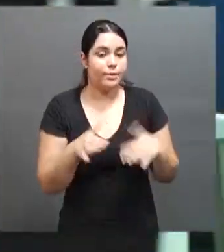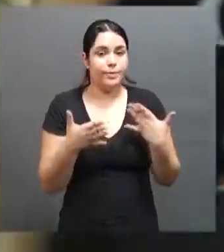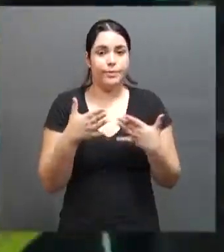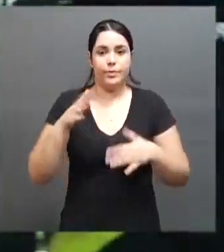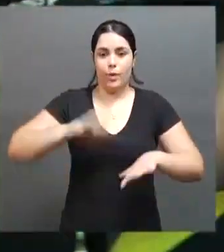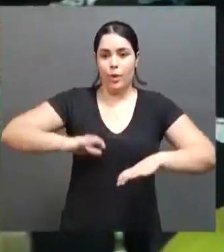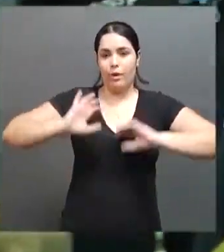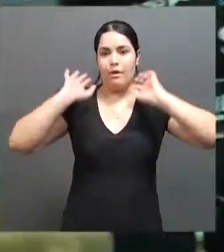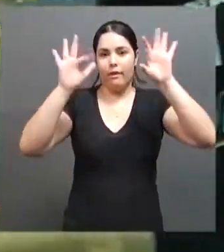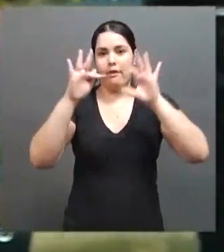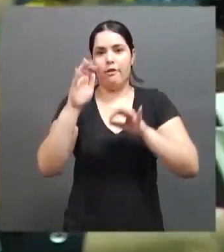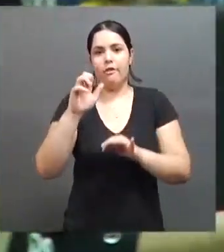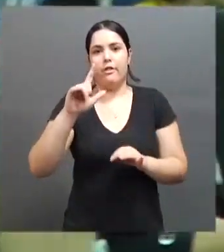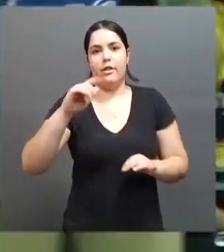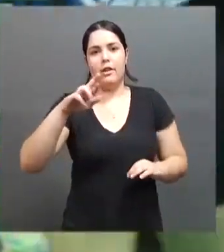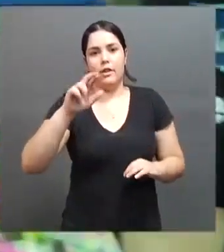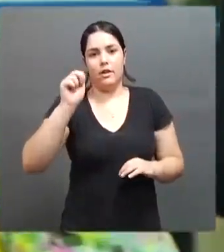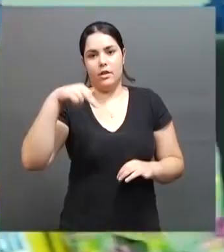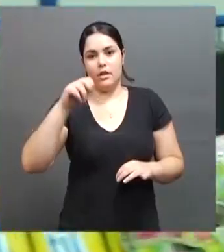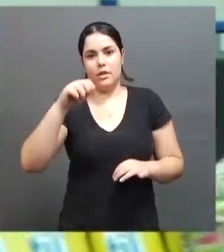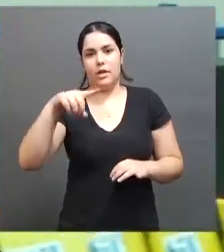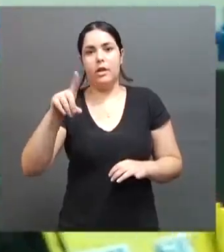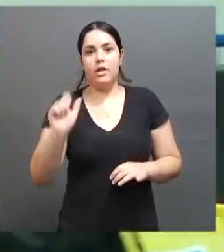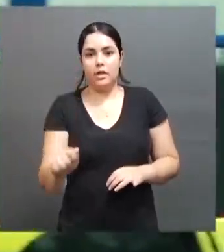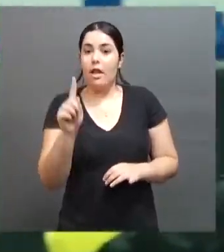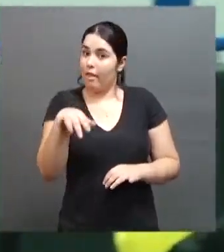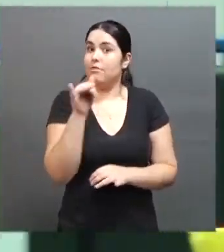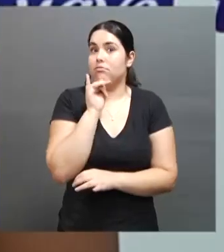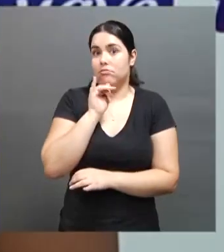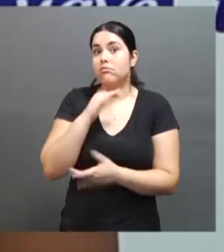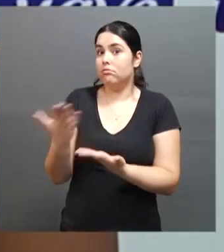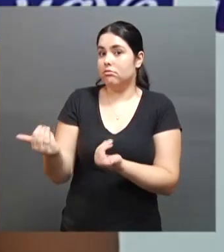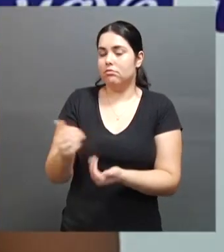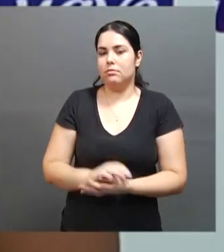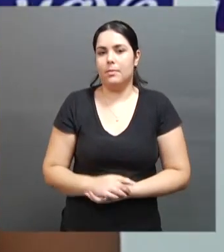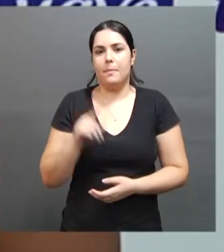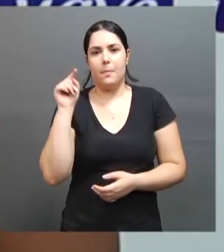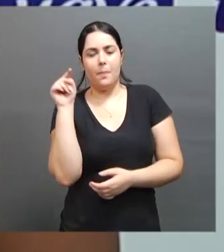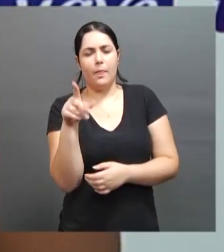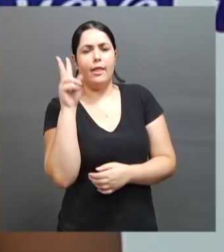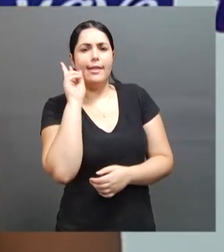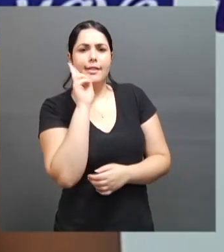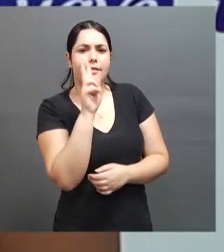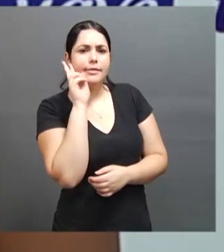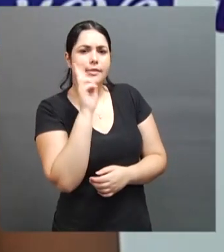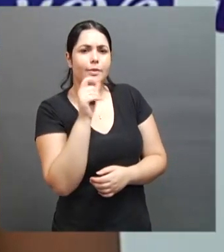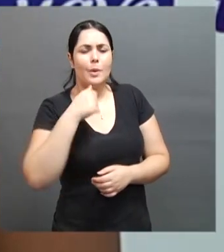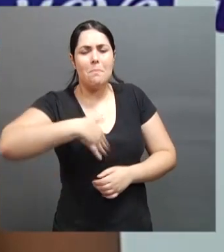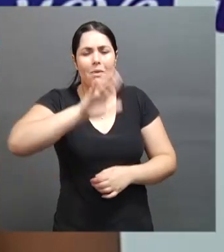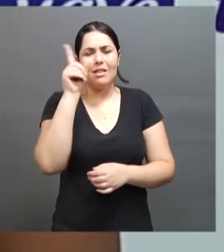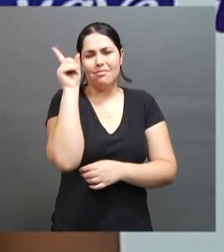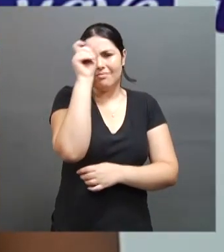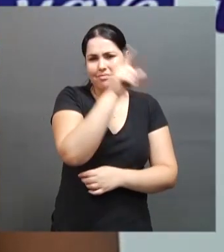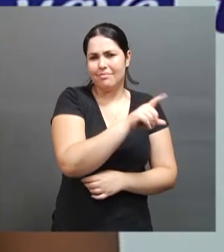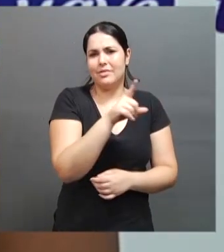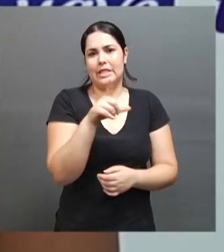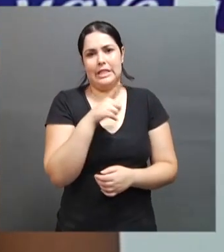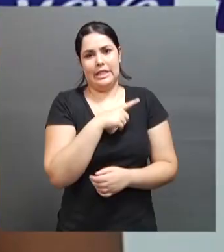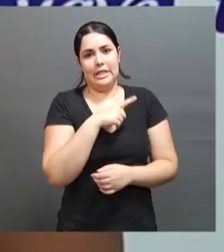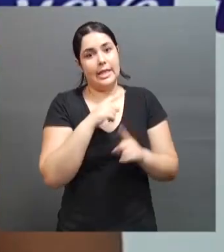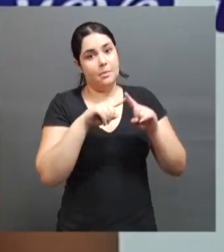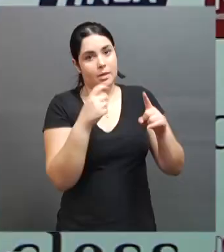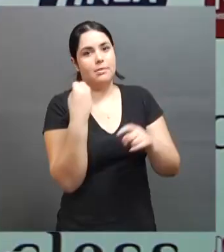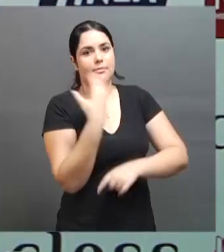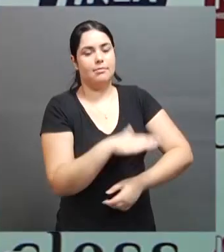vôlei Fernanda Garay é exemplo para muitos jovens. A atleta relembra os momentos mais difíceis, mas que